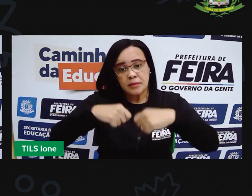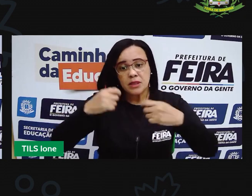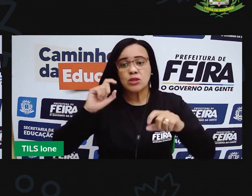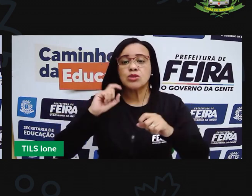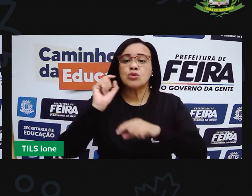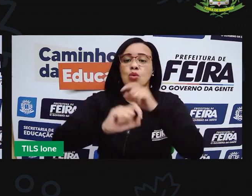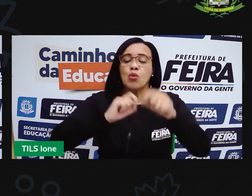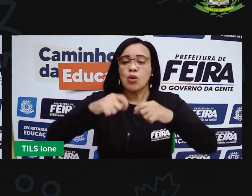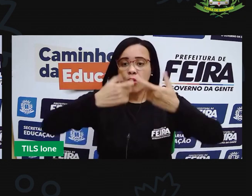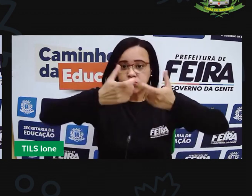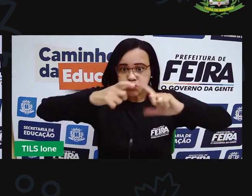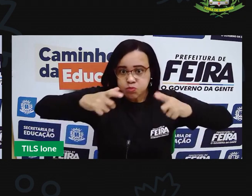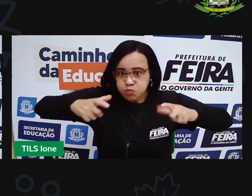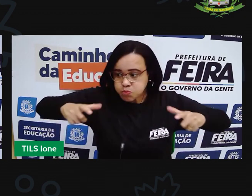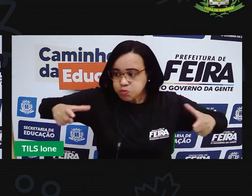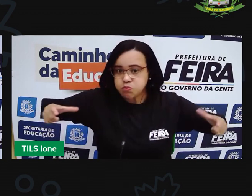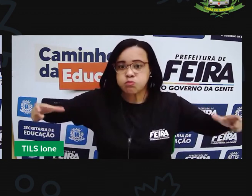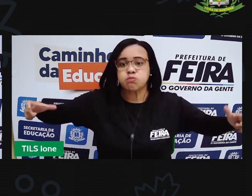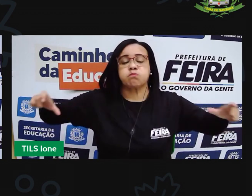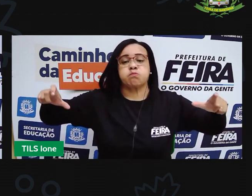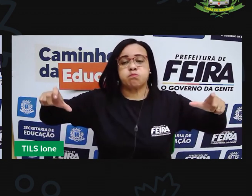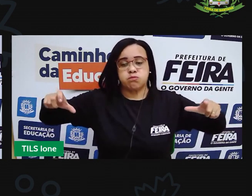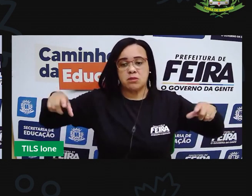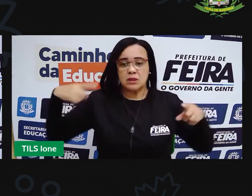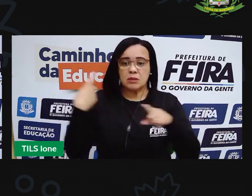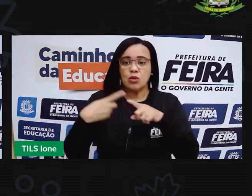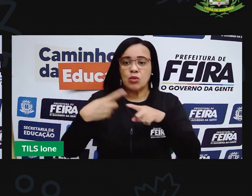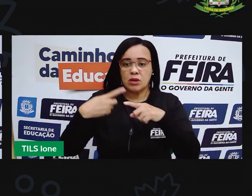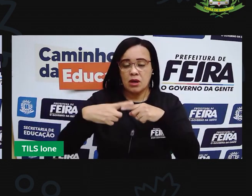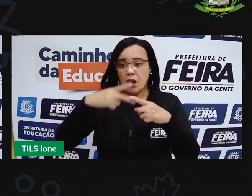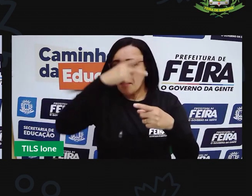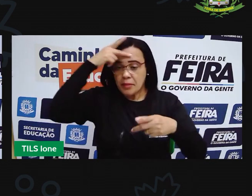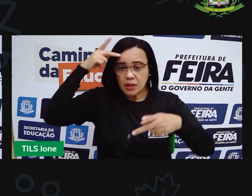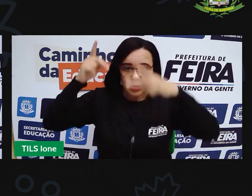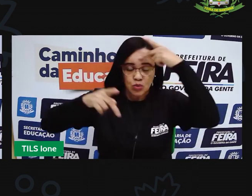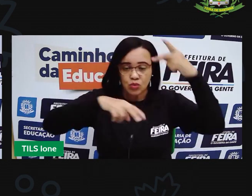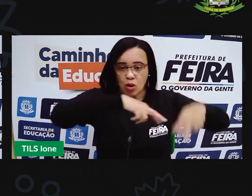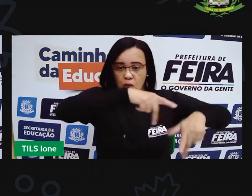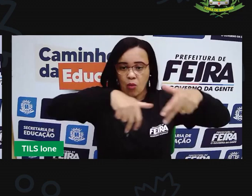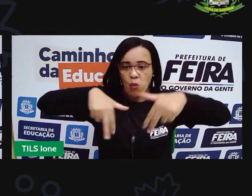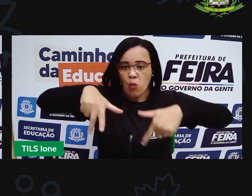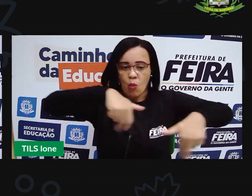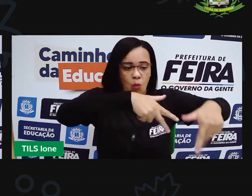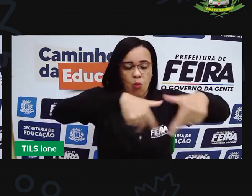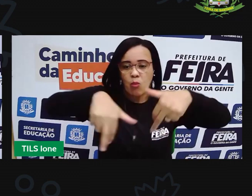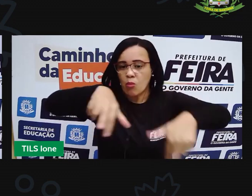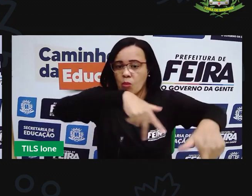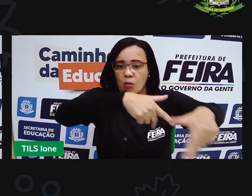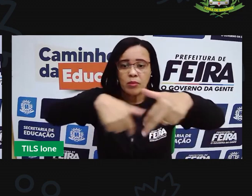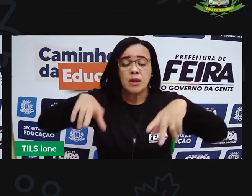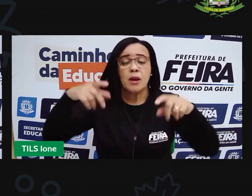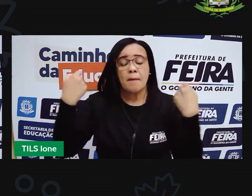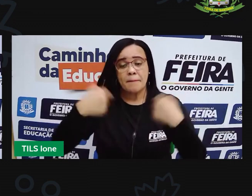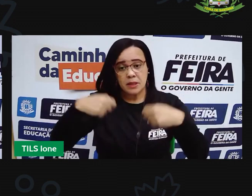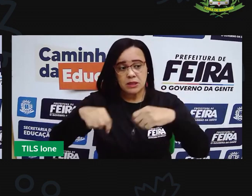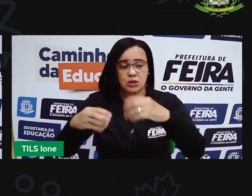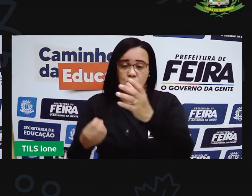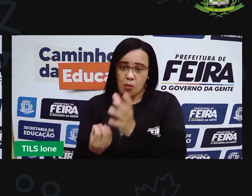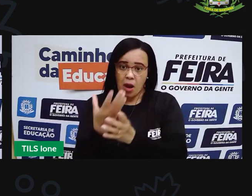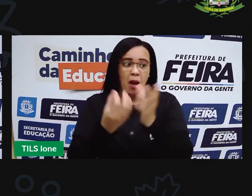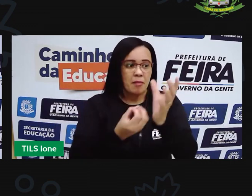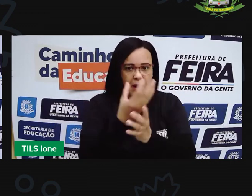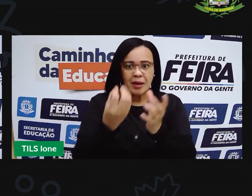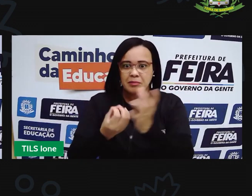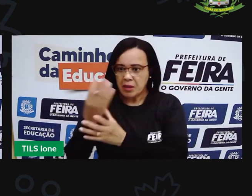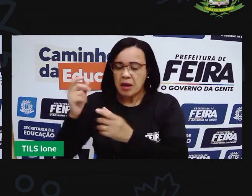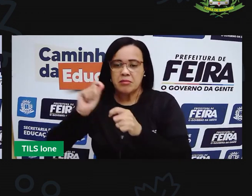Se tivesse necessidade, a criar outras avenidas para facilitar o trem.